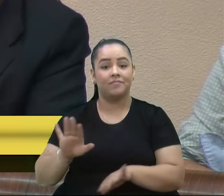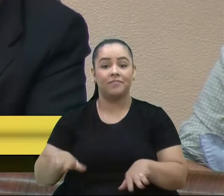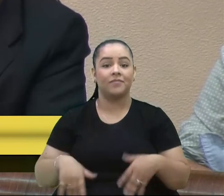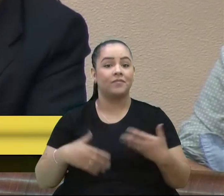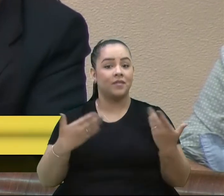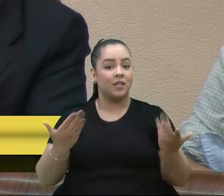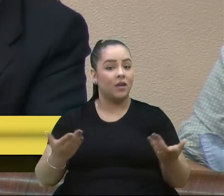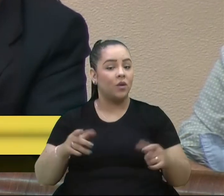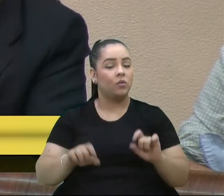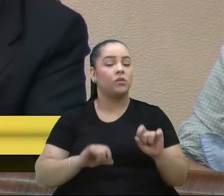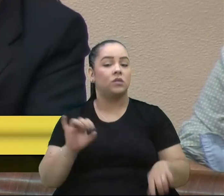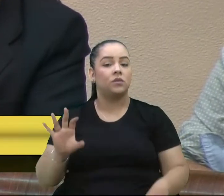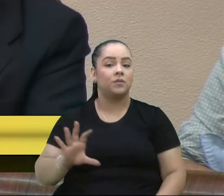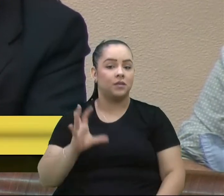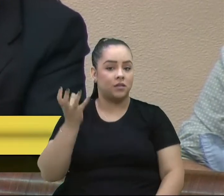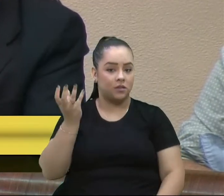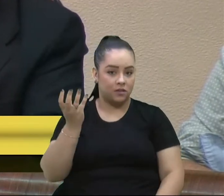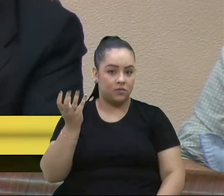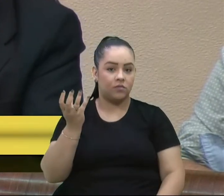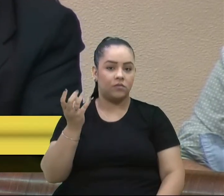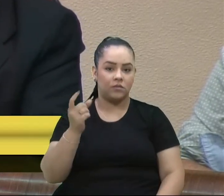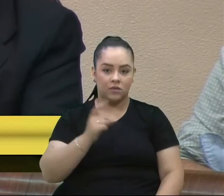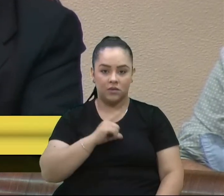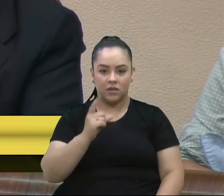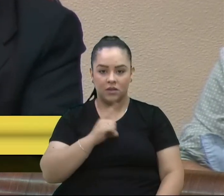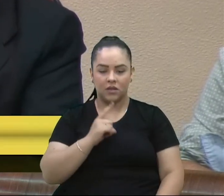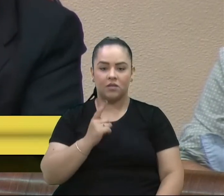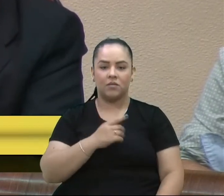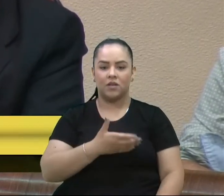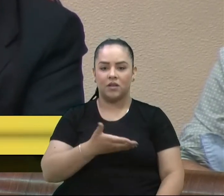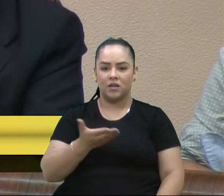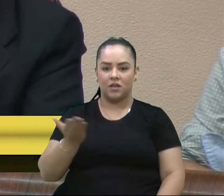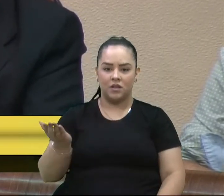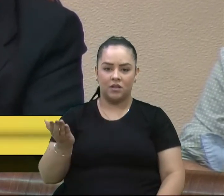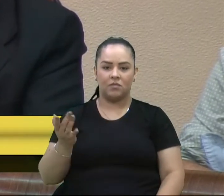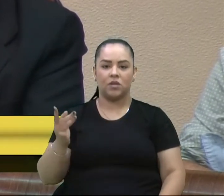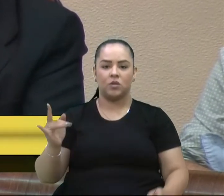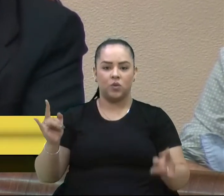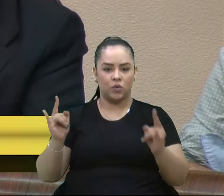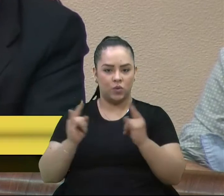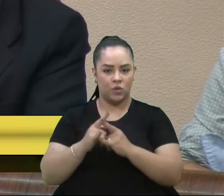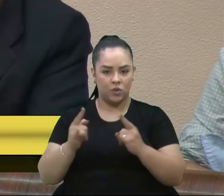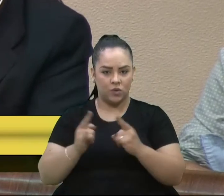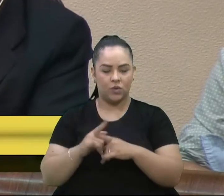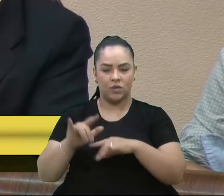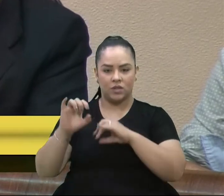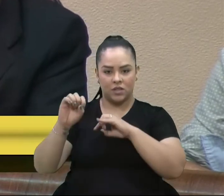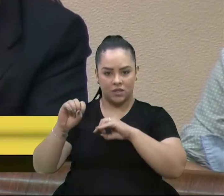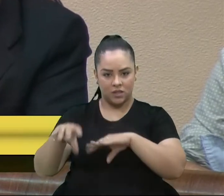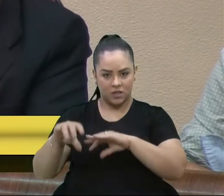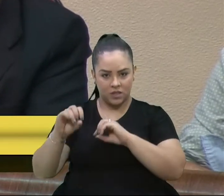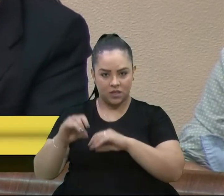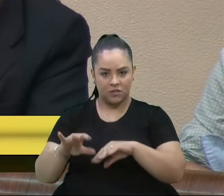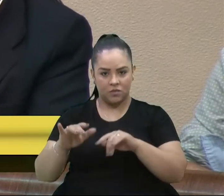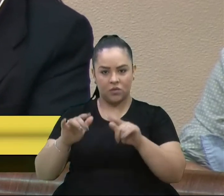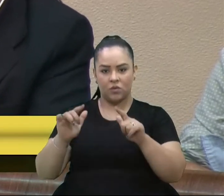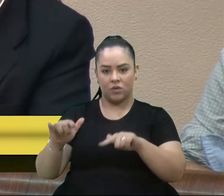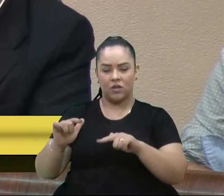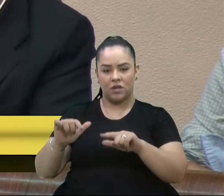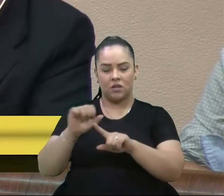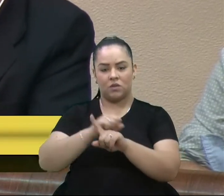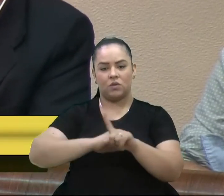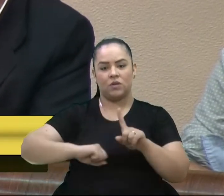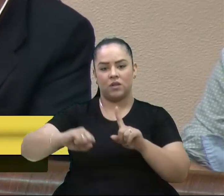gera o quê? Gera para as fundações, gera para as instituições de educação, gera para a sociedade,